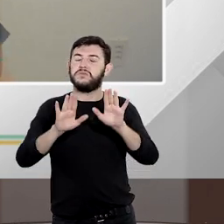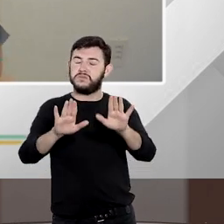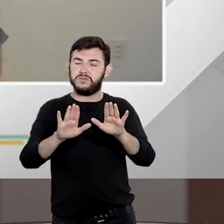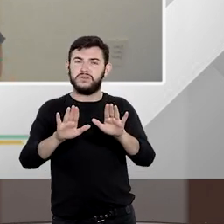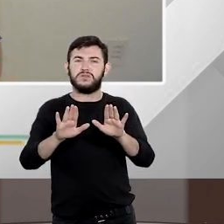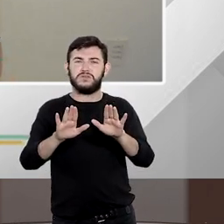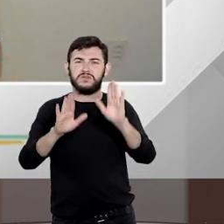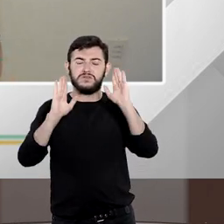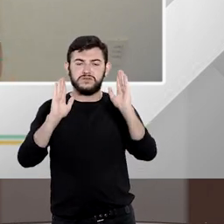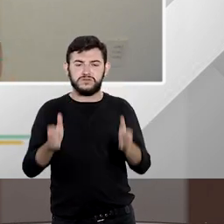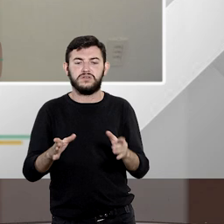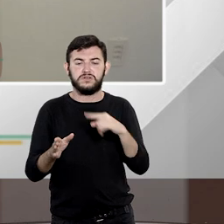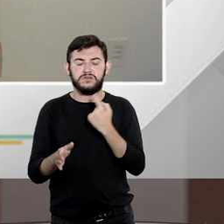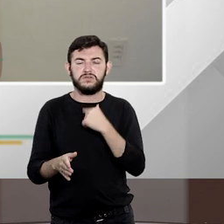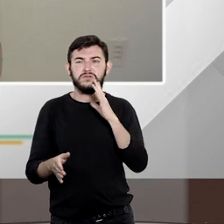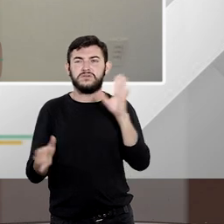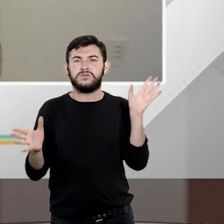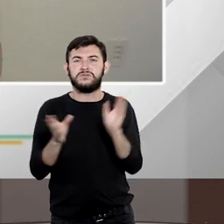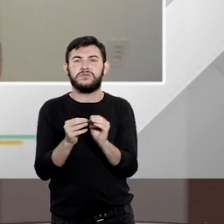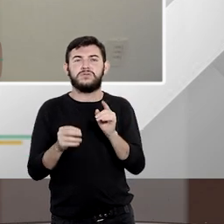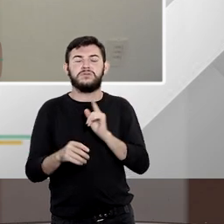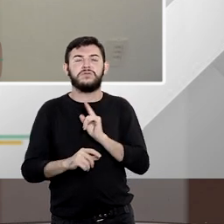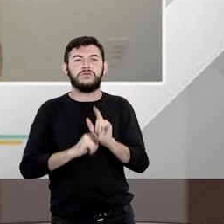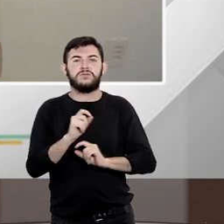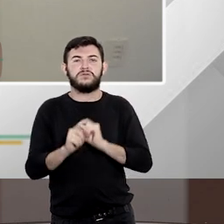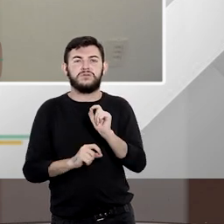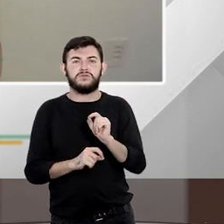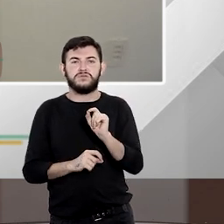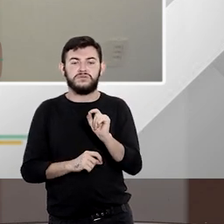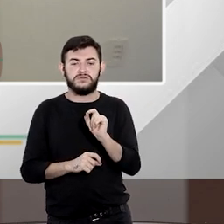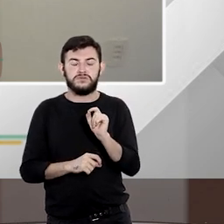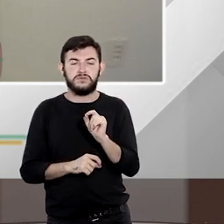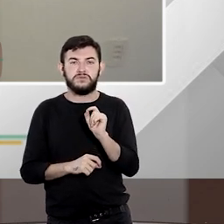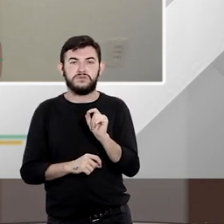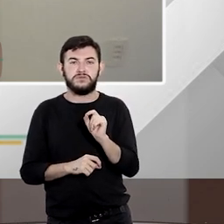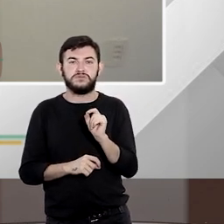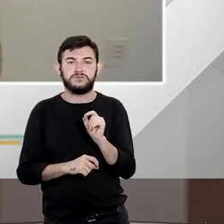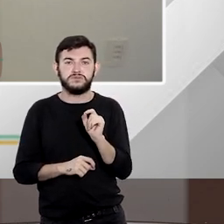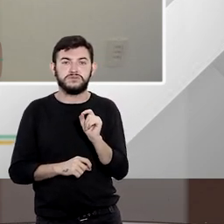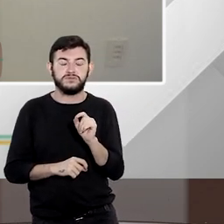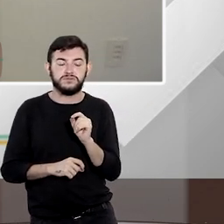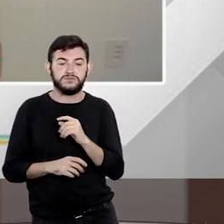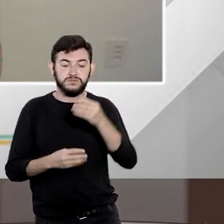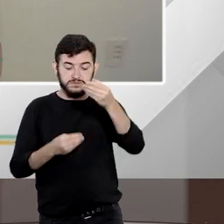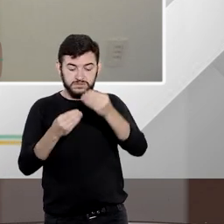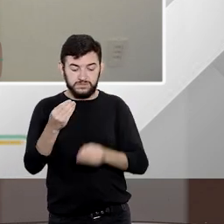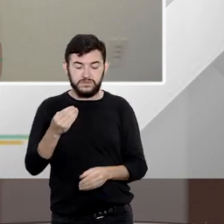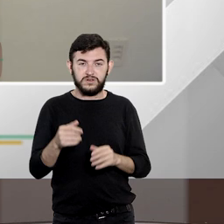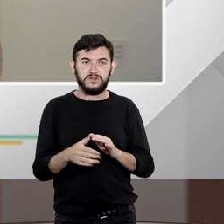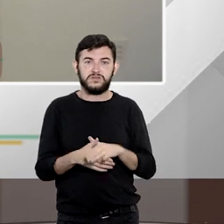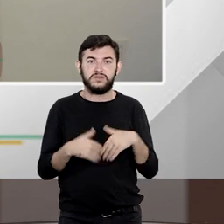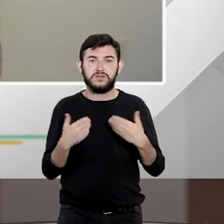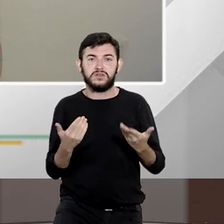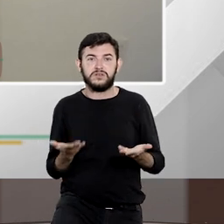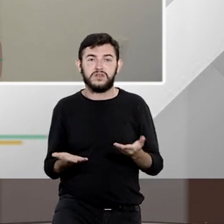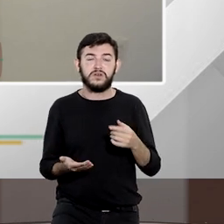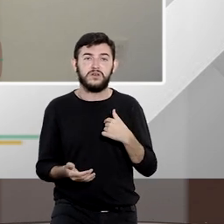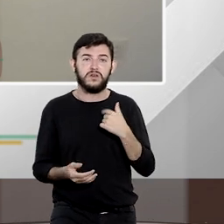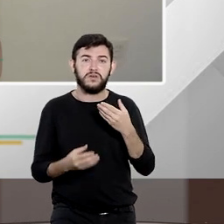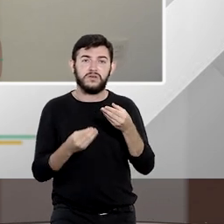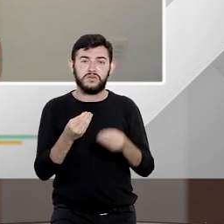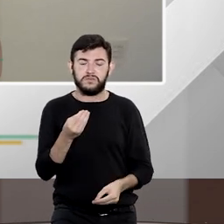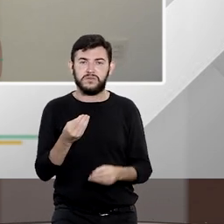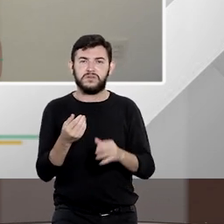já se parte do pressuposto de que houve de que houve o dano então é um dano presumido sim